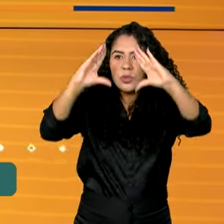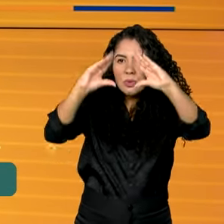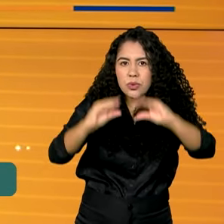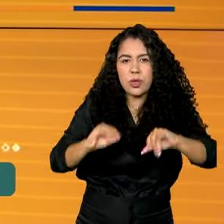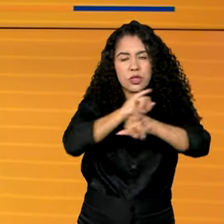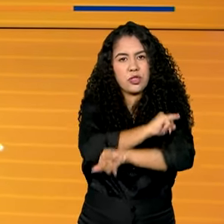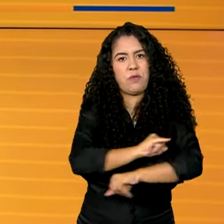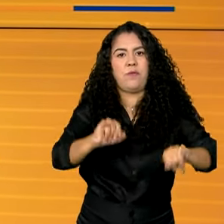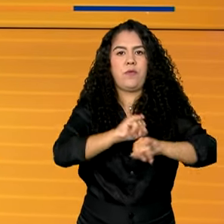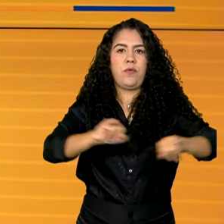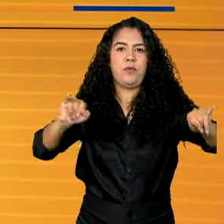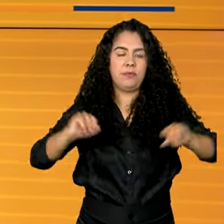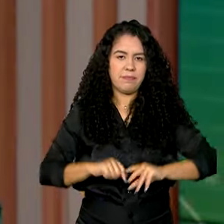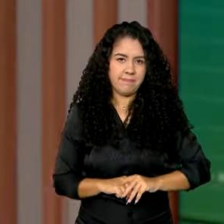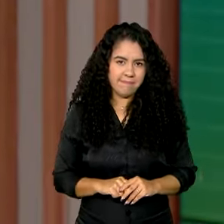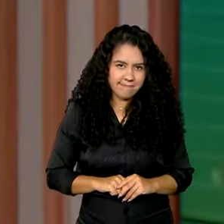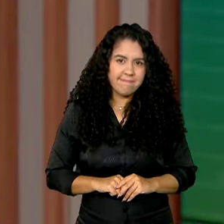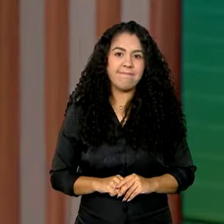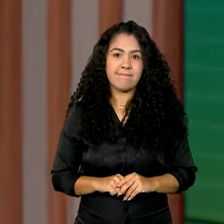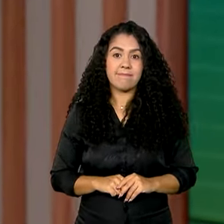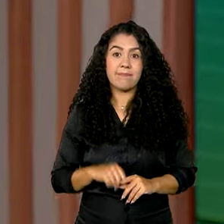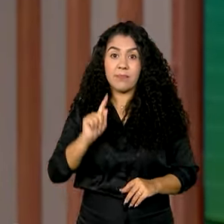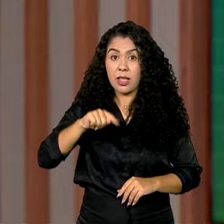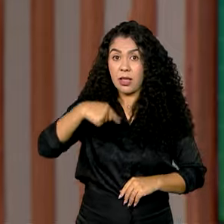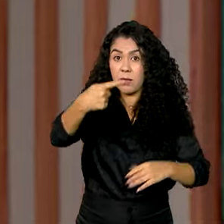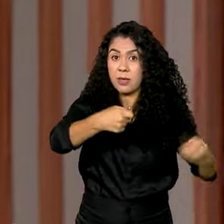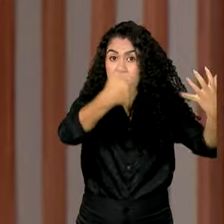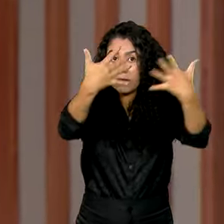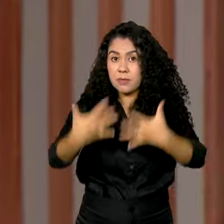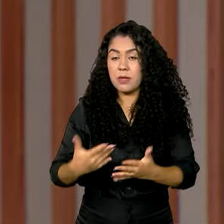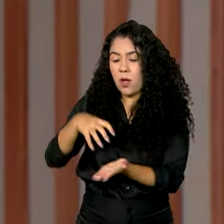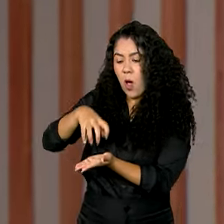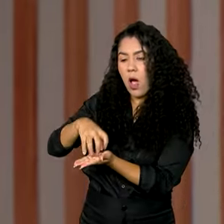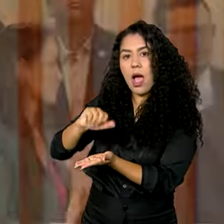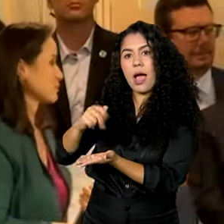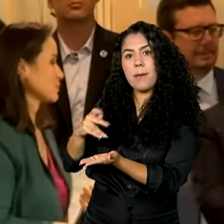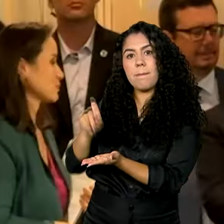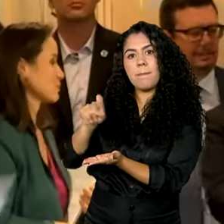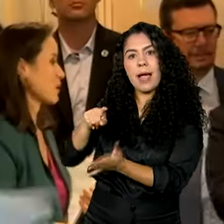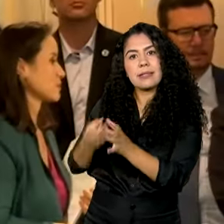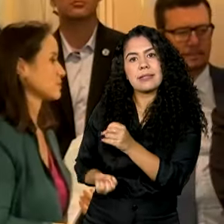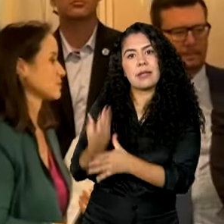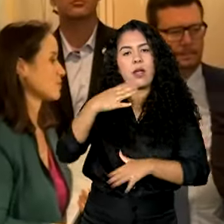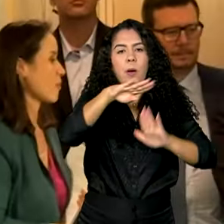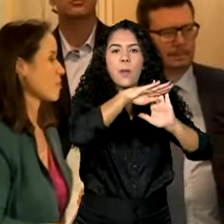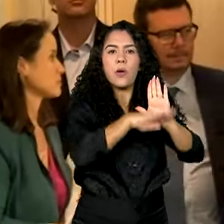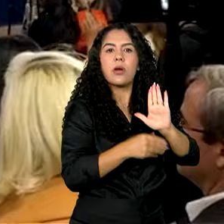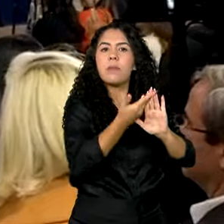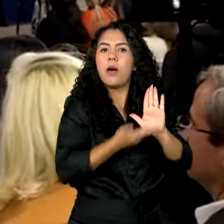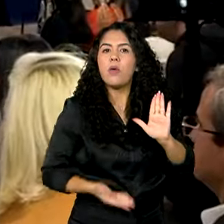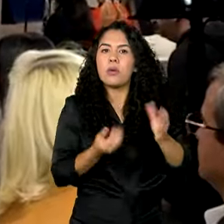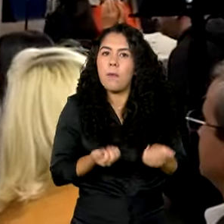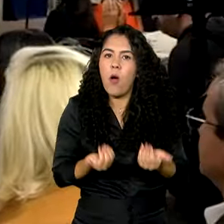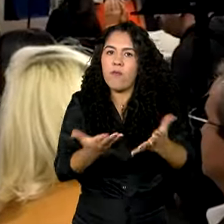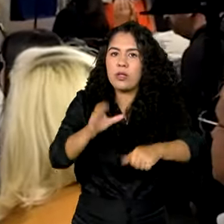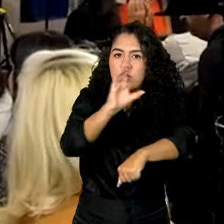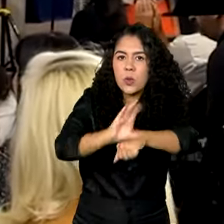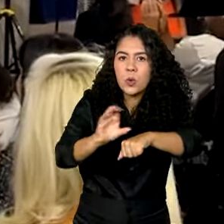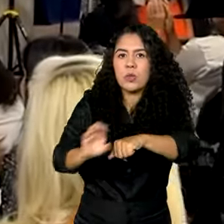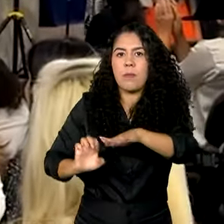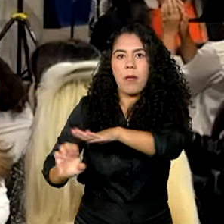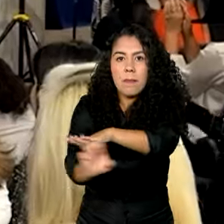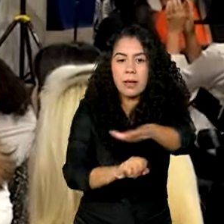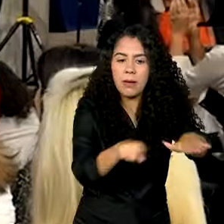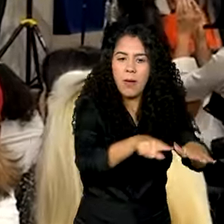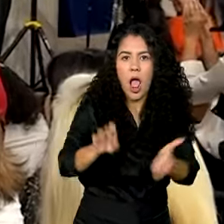o envio das informações. Veja a seguir, a PECS amplia programa para capacitar empresas para exportar ainda